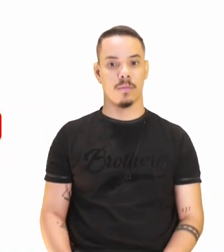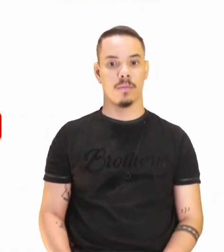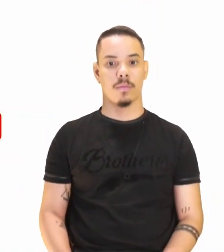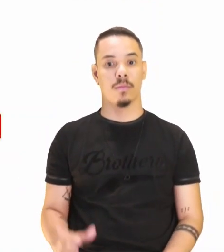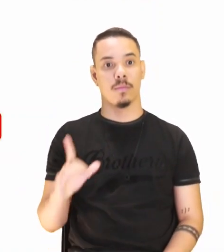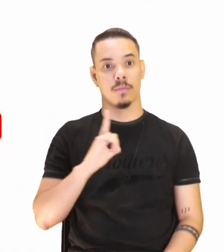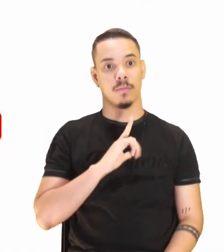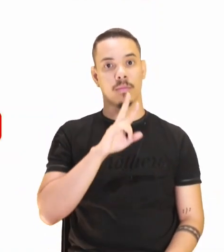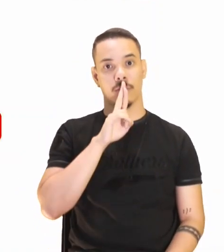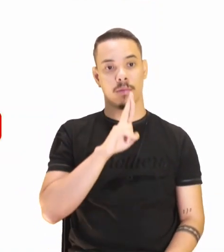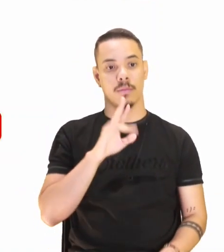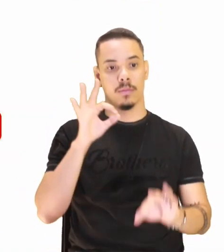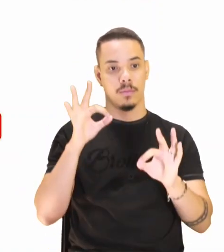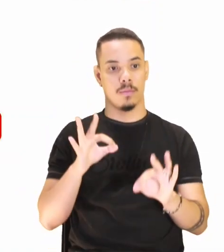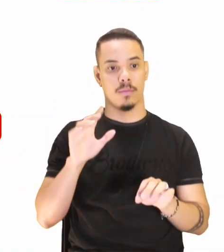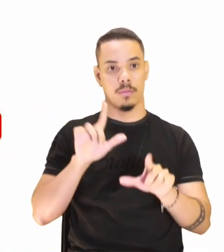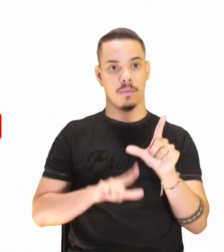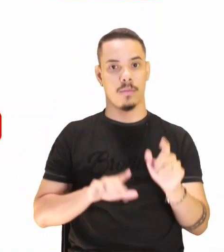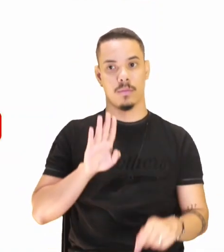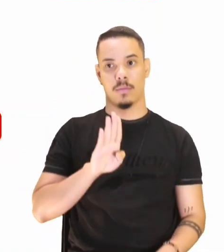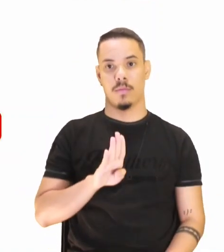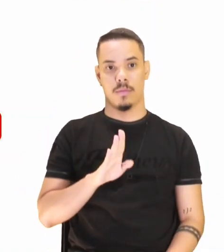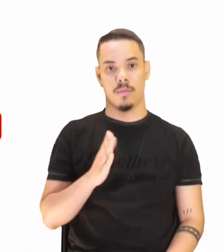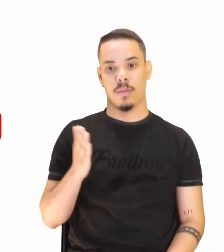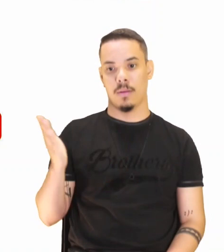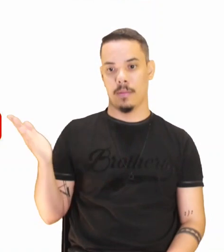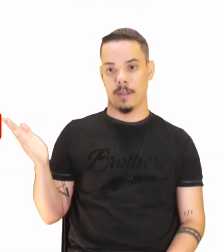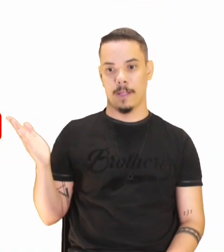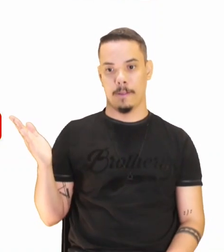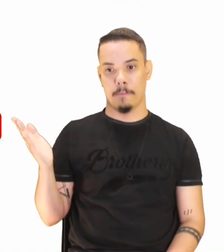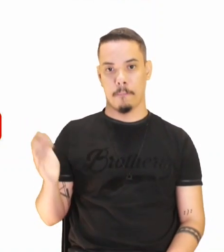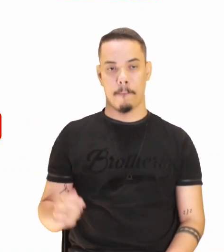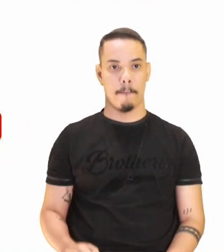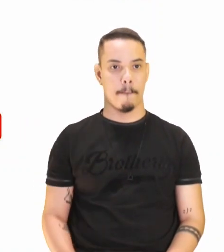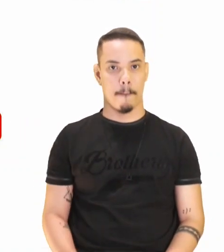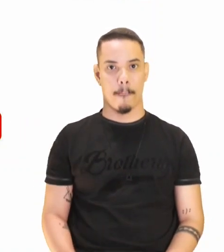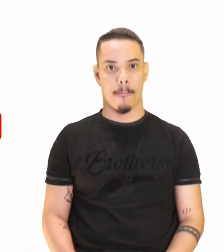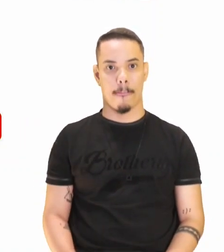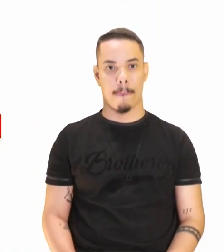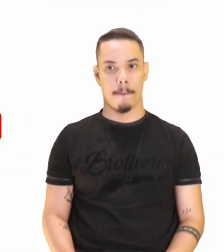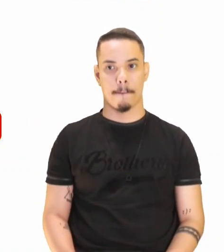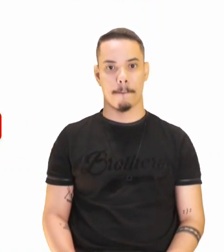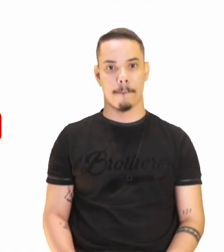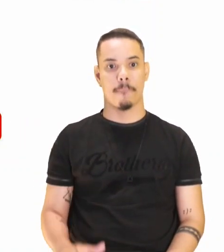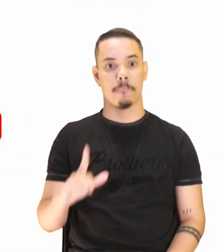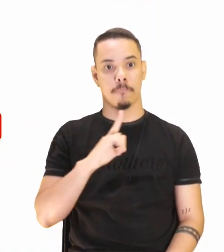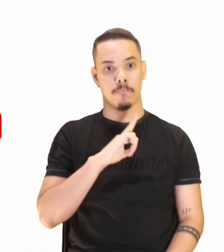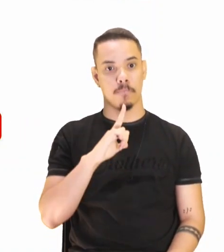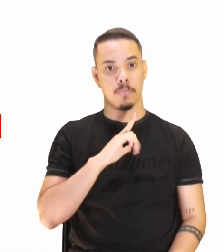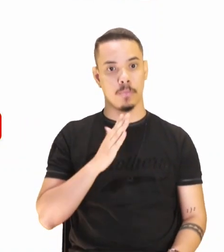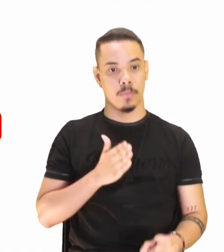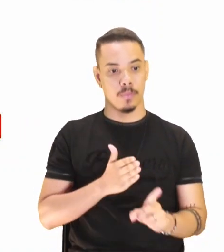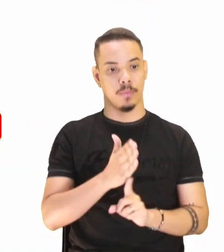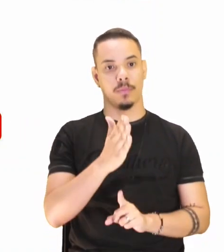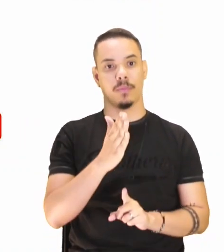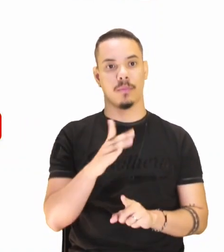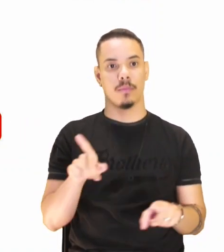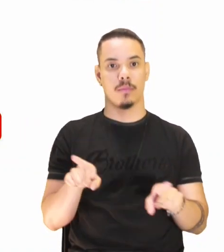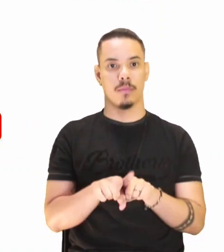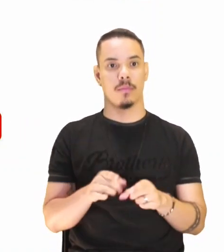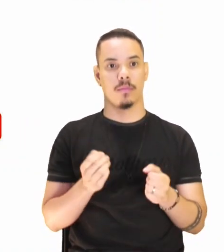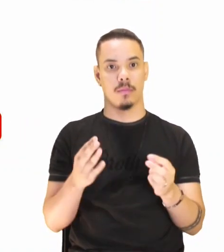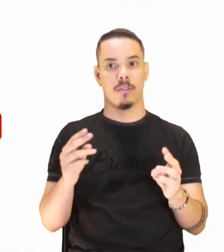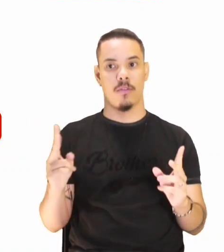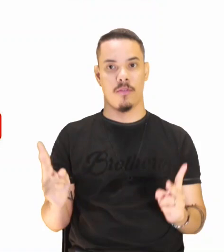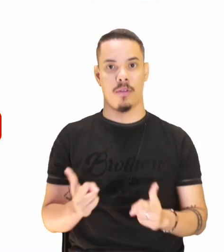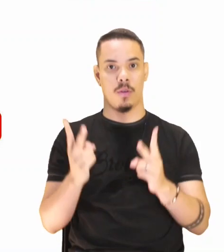nós temos aqui, ó, a letra B, que é a forma estética, ganha linhas retas e valoriza o